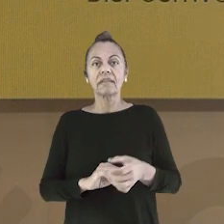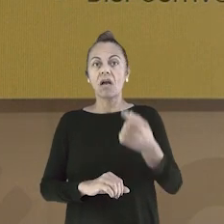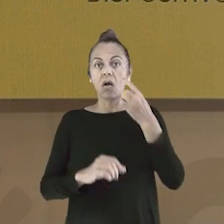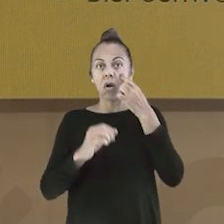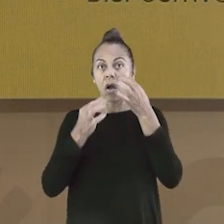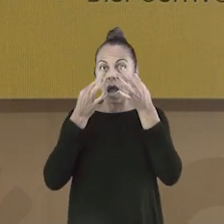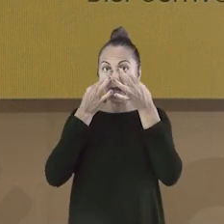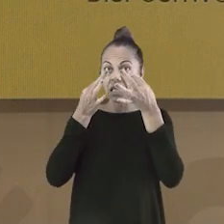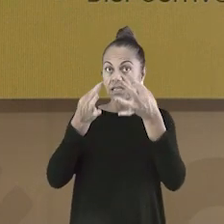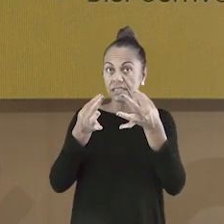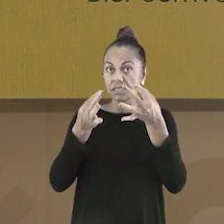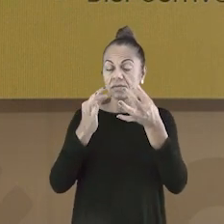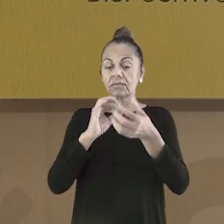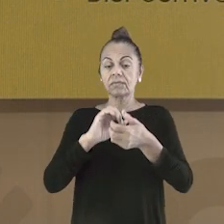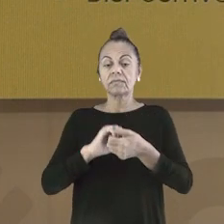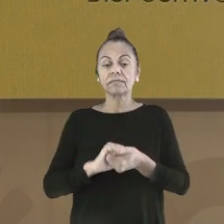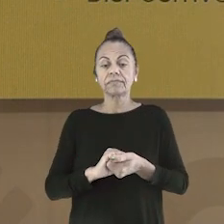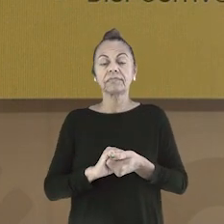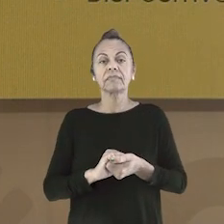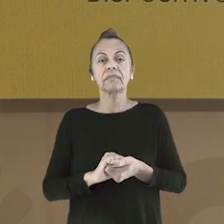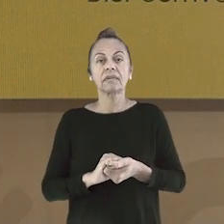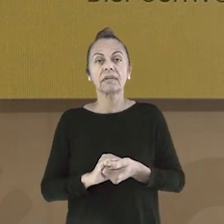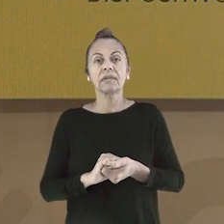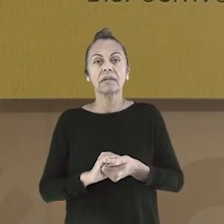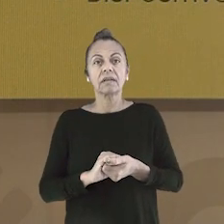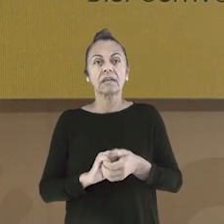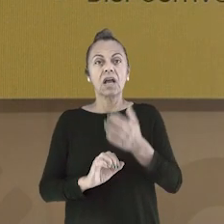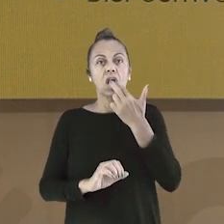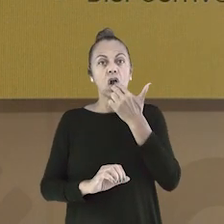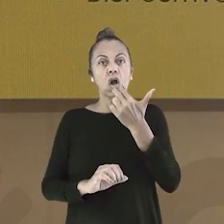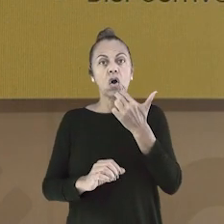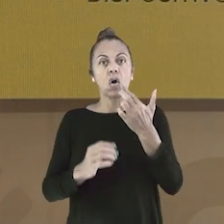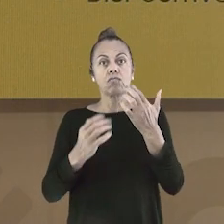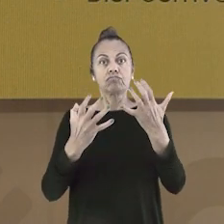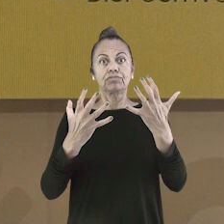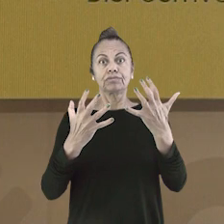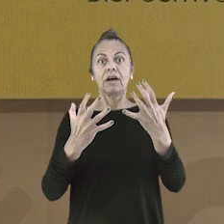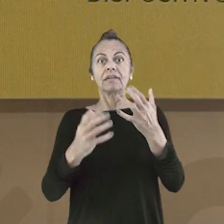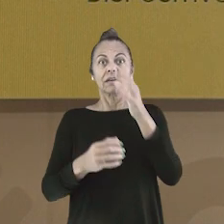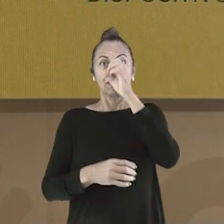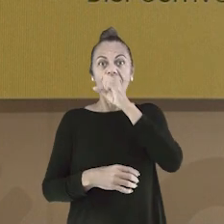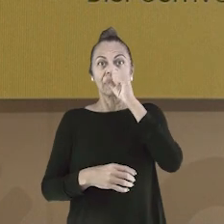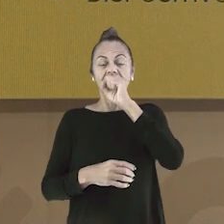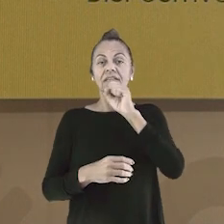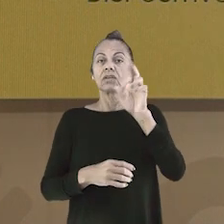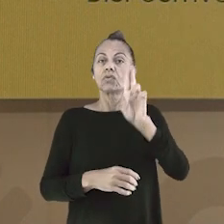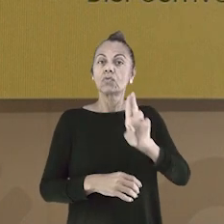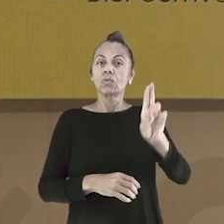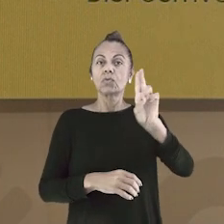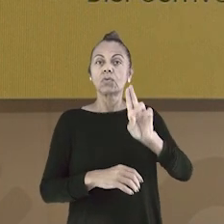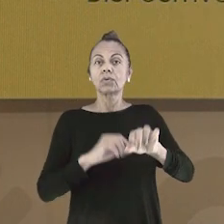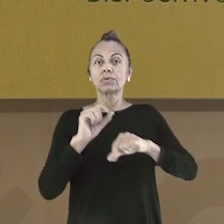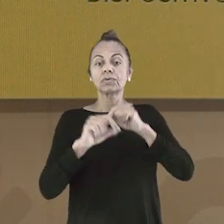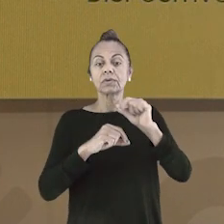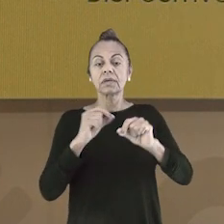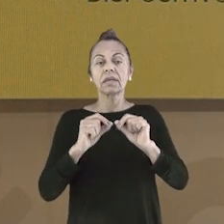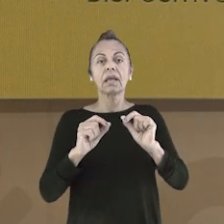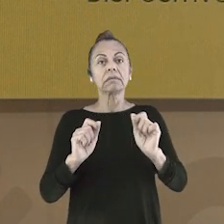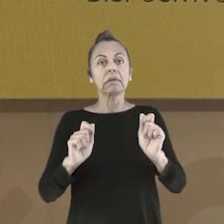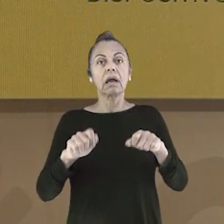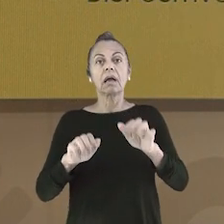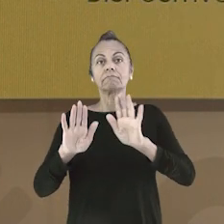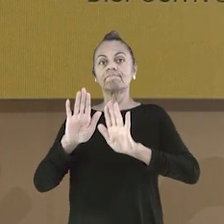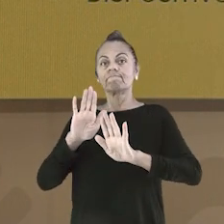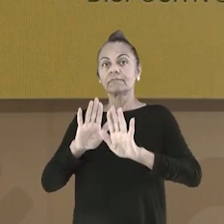como esta aqui, óleo, atenção, alta tensão. Como a cor chama a atenção,